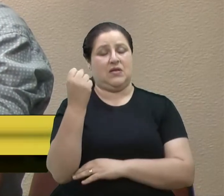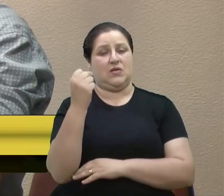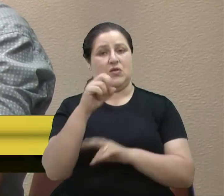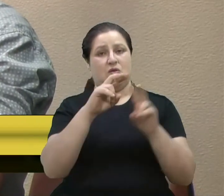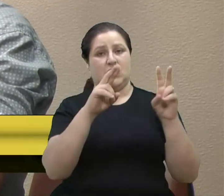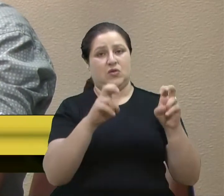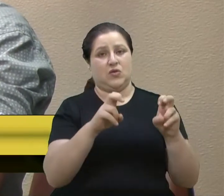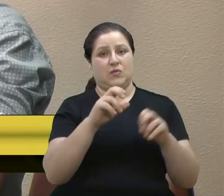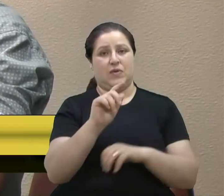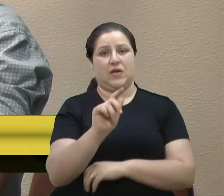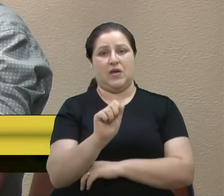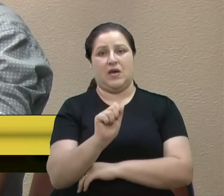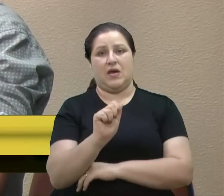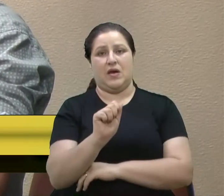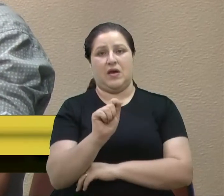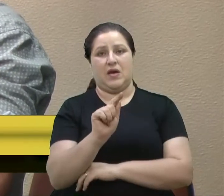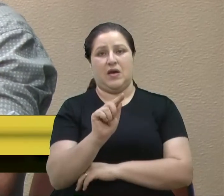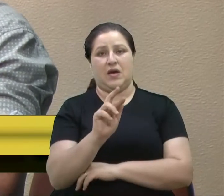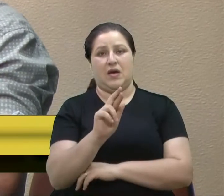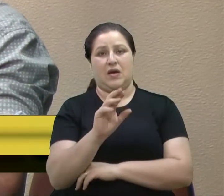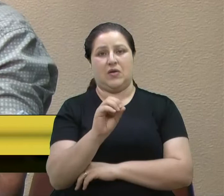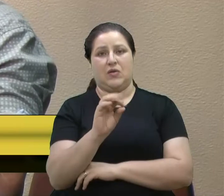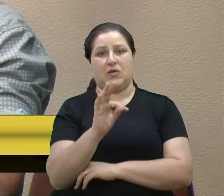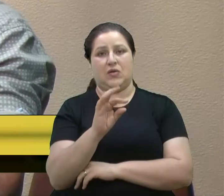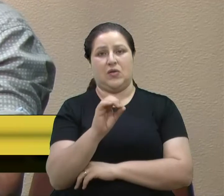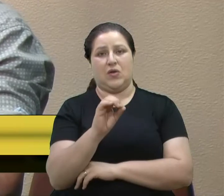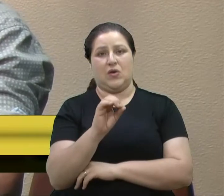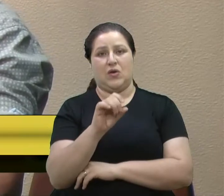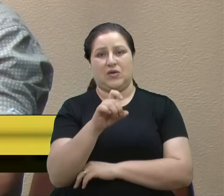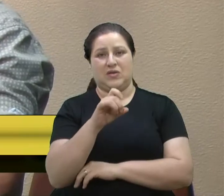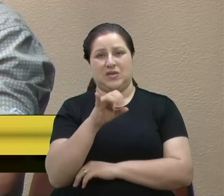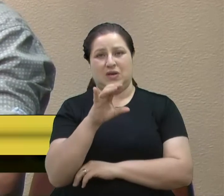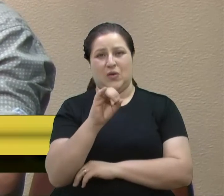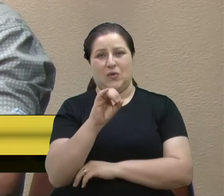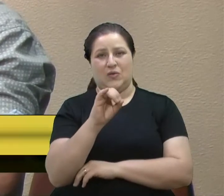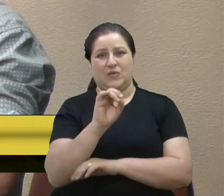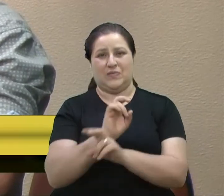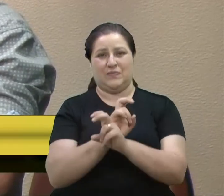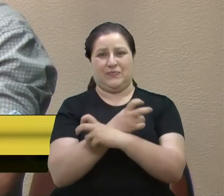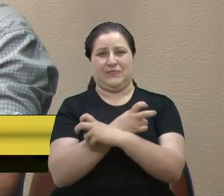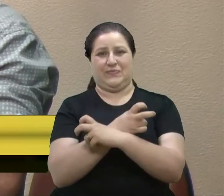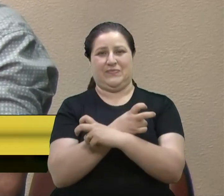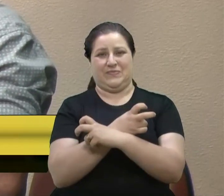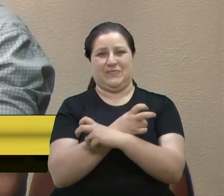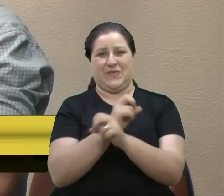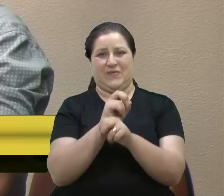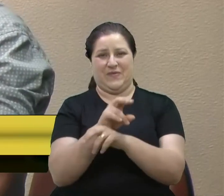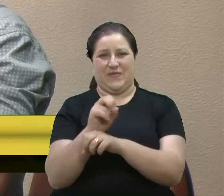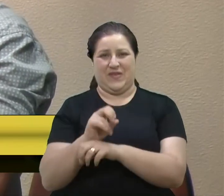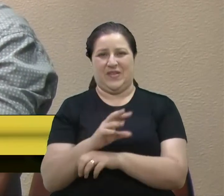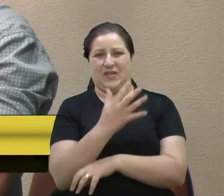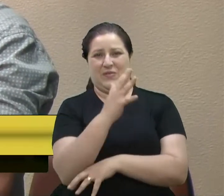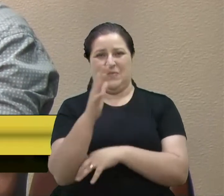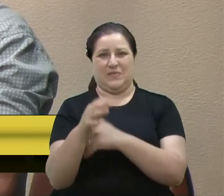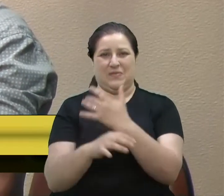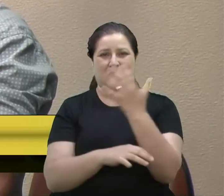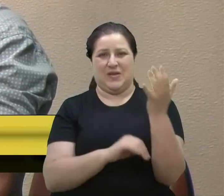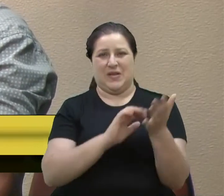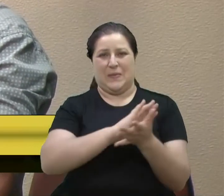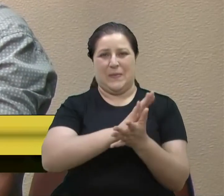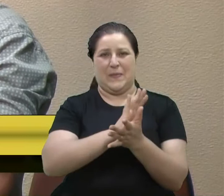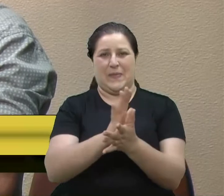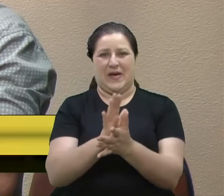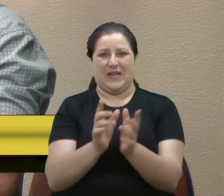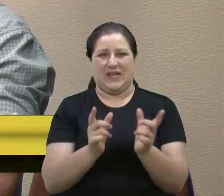E isso vai refletir logo adiante na saúde e em outras questões. Então, gostaria, o senhor que é um estudioso, que conhece,